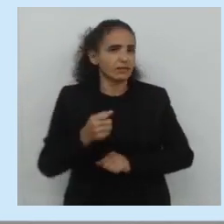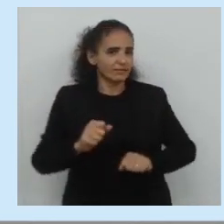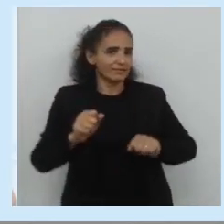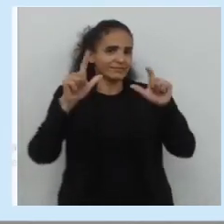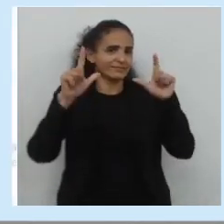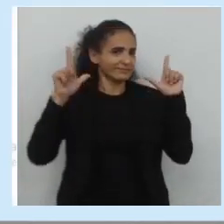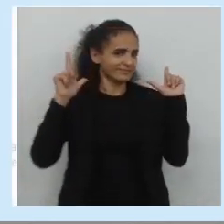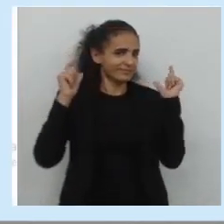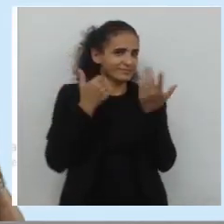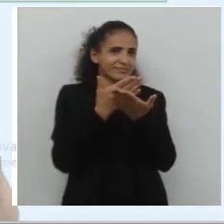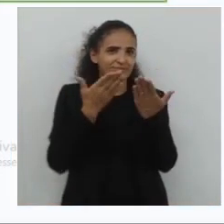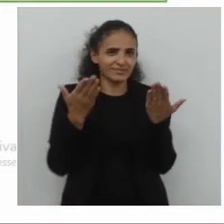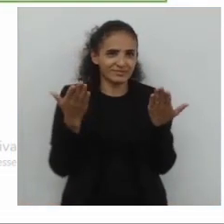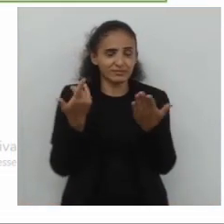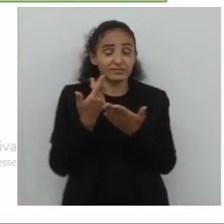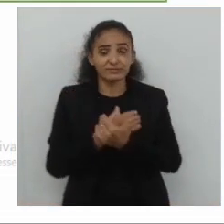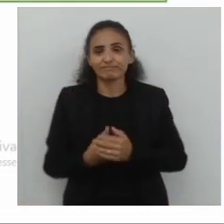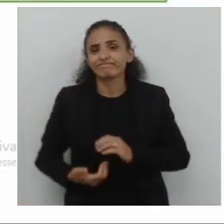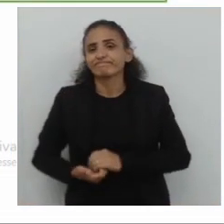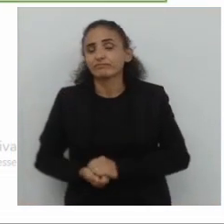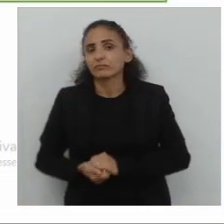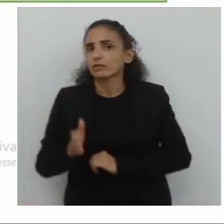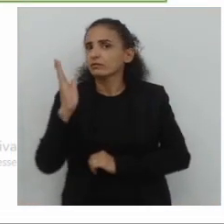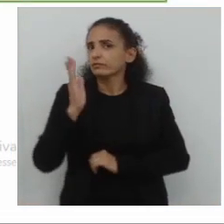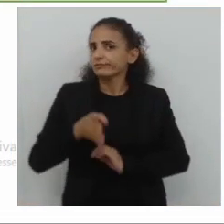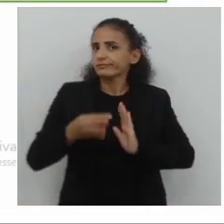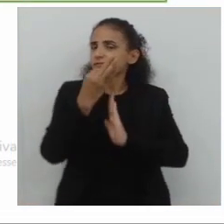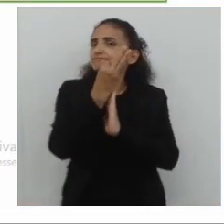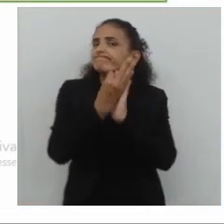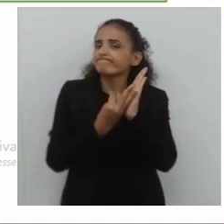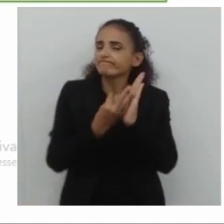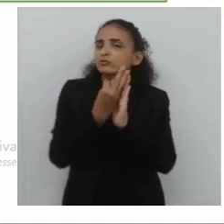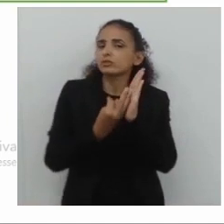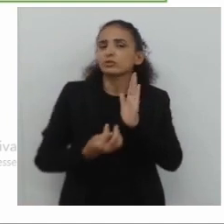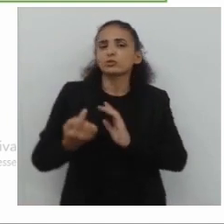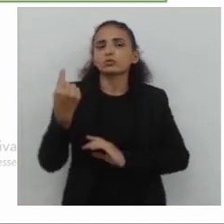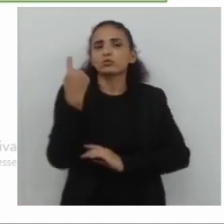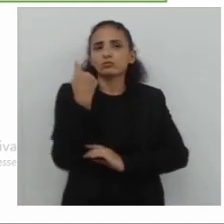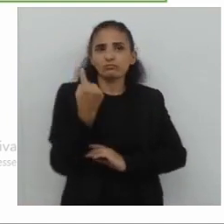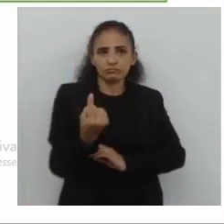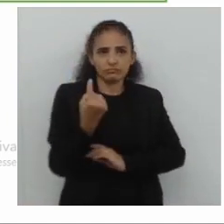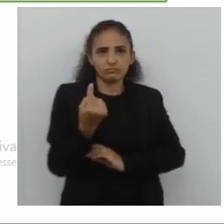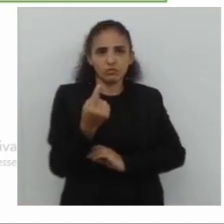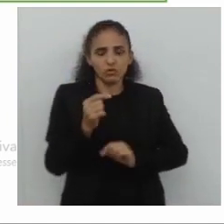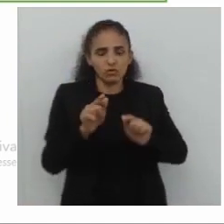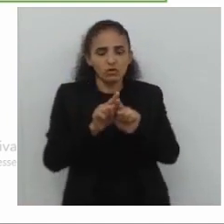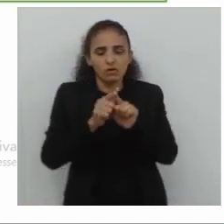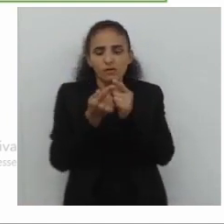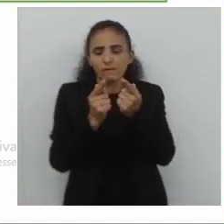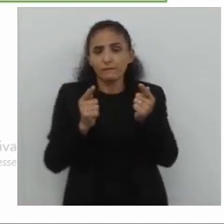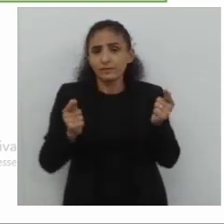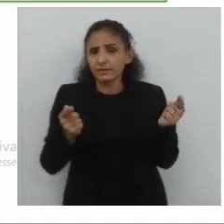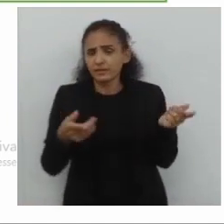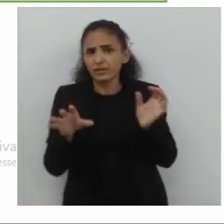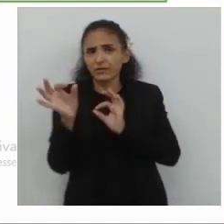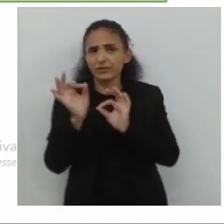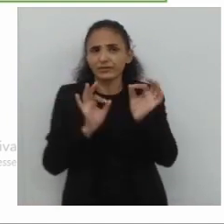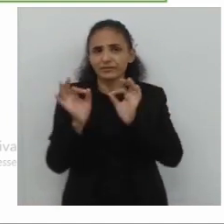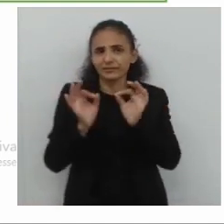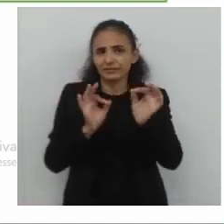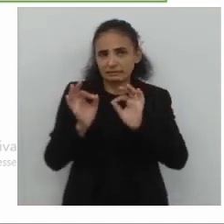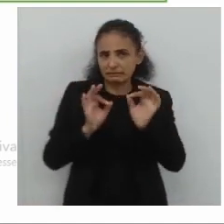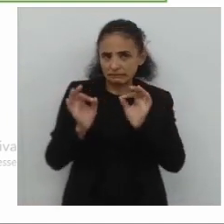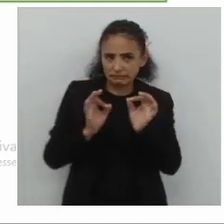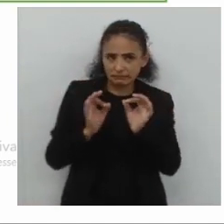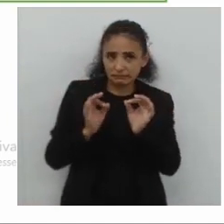Vejam só, na tela nós temos o seguinte, já o texto 1, mesmo gramaticalmente correto, entre